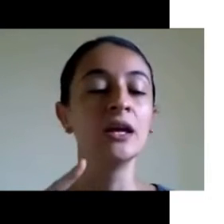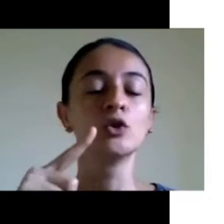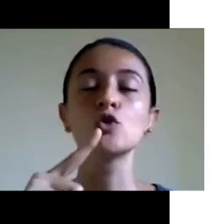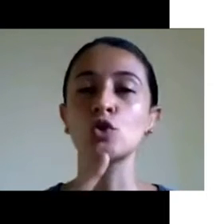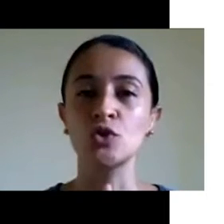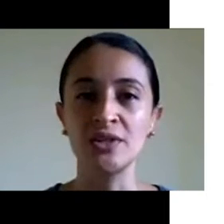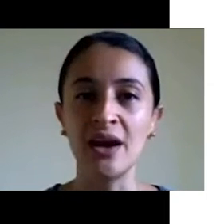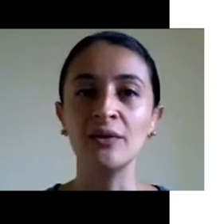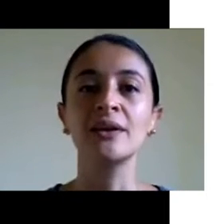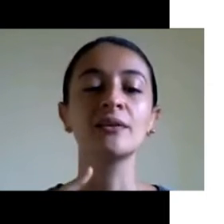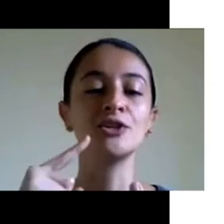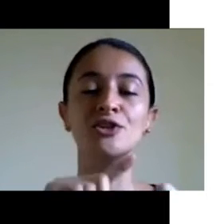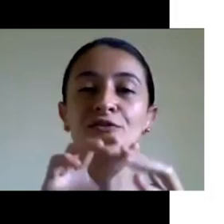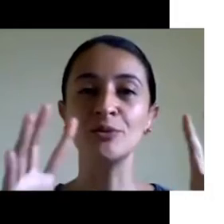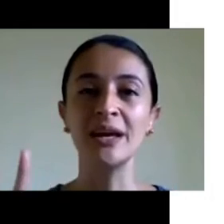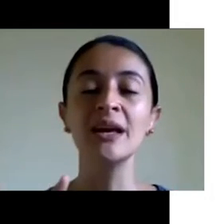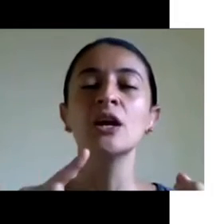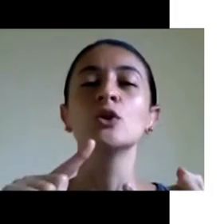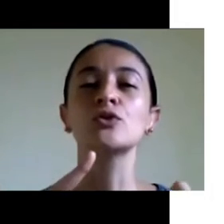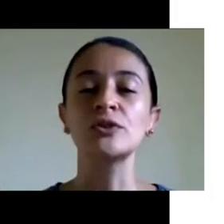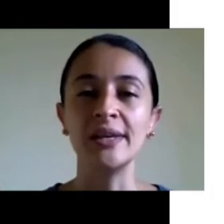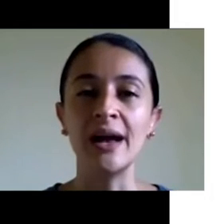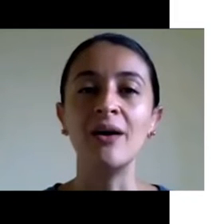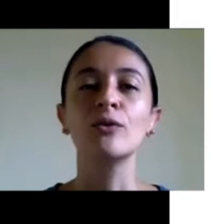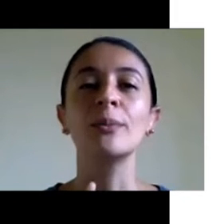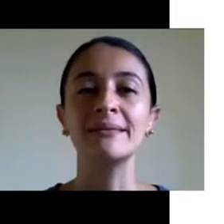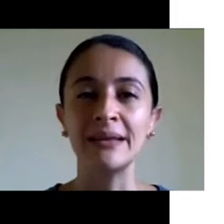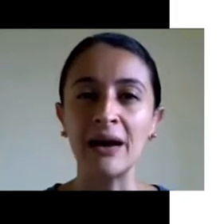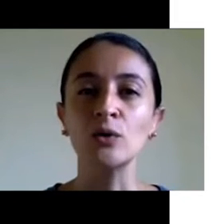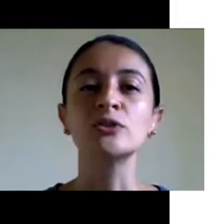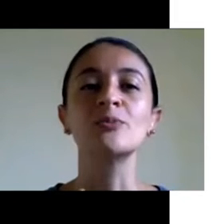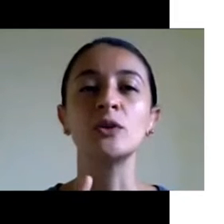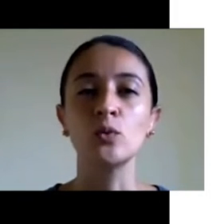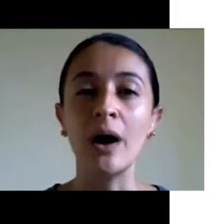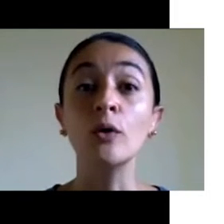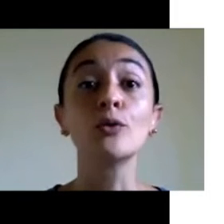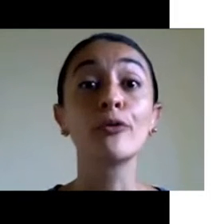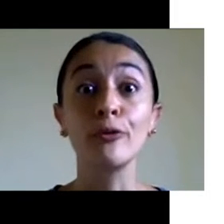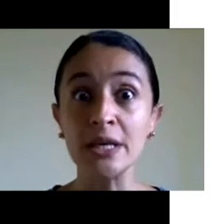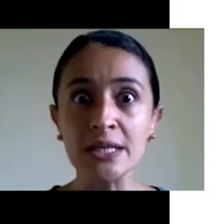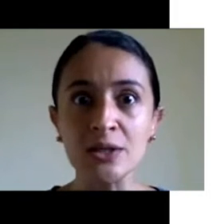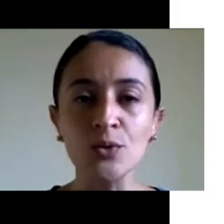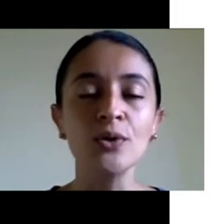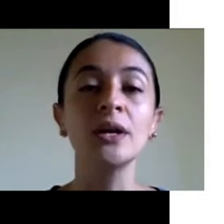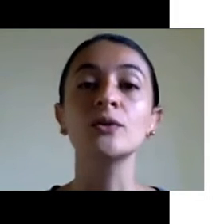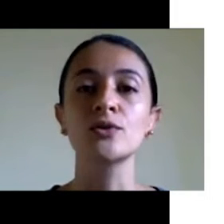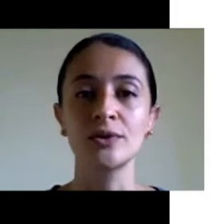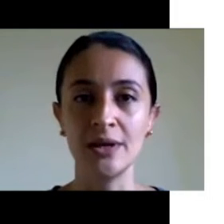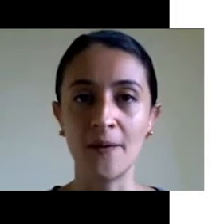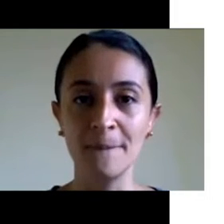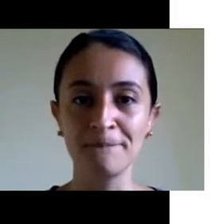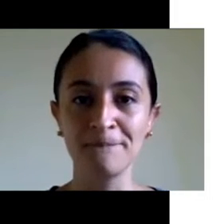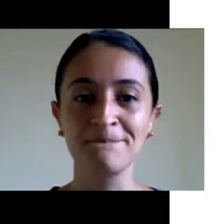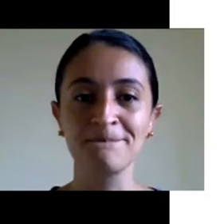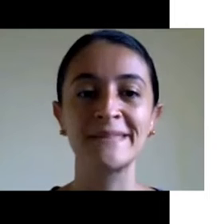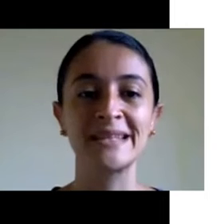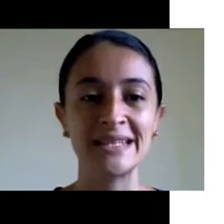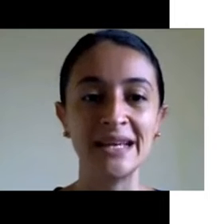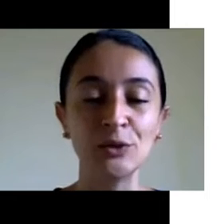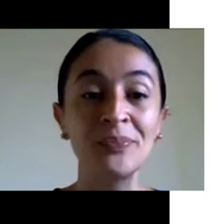pra ele no social, naquilo que a gente viu, né? No social, no mental, no espiritual, no físico e no social.